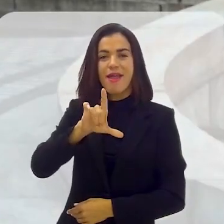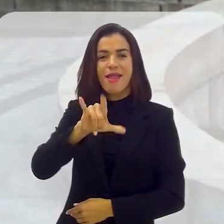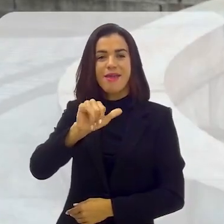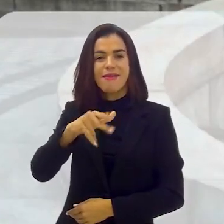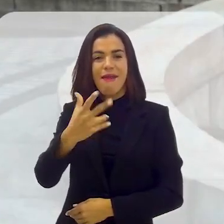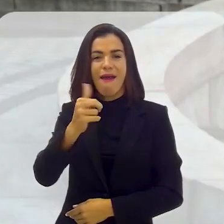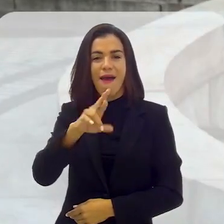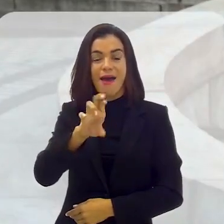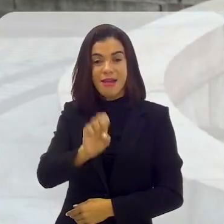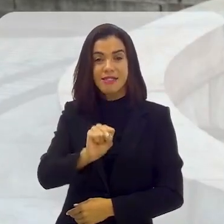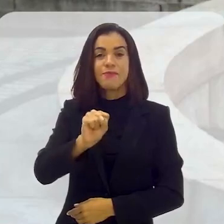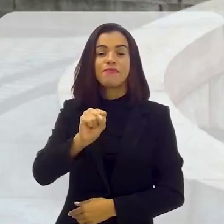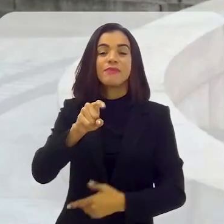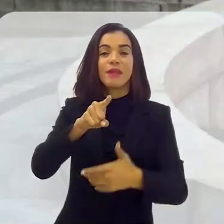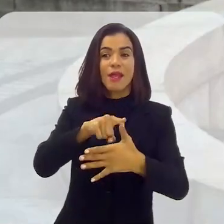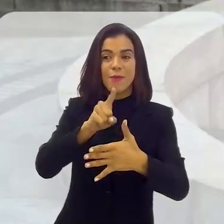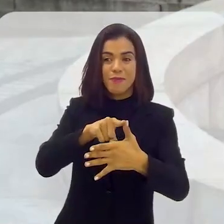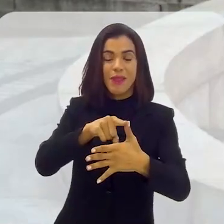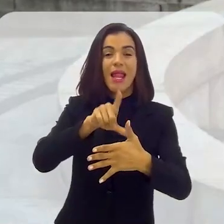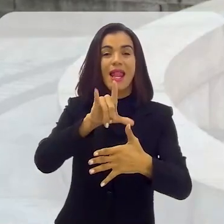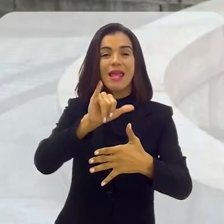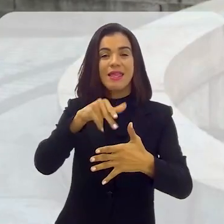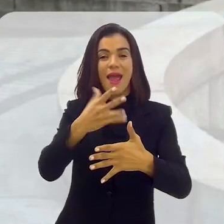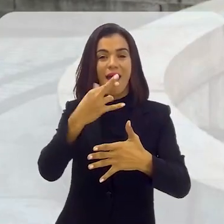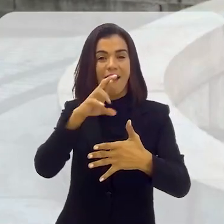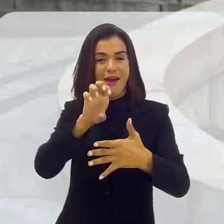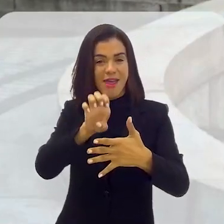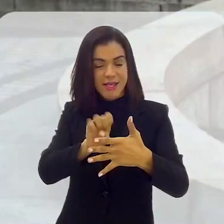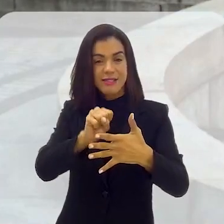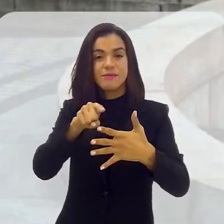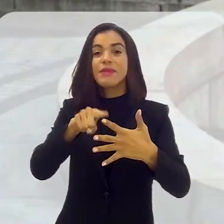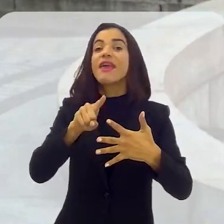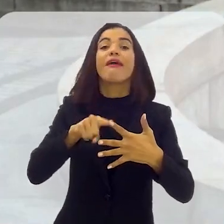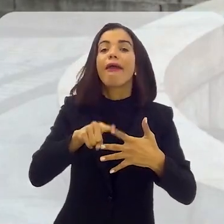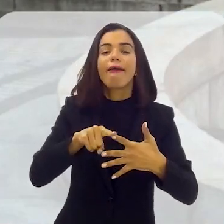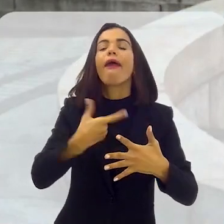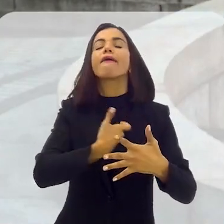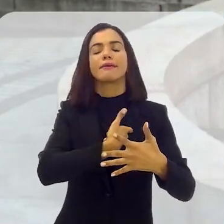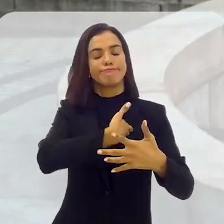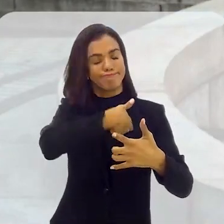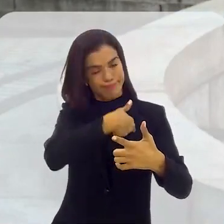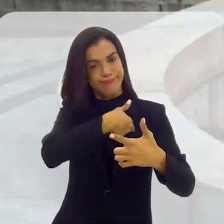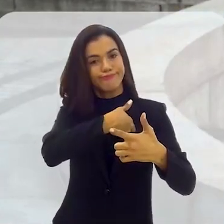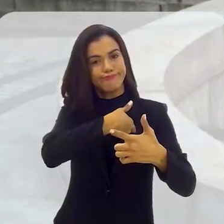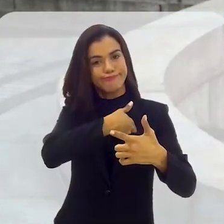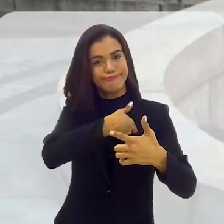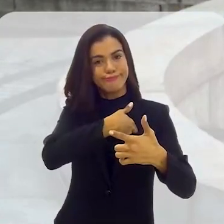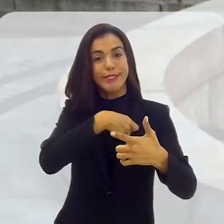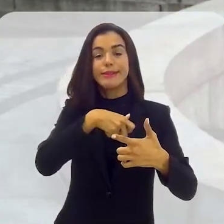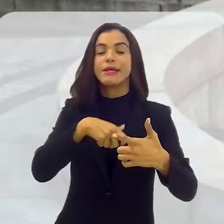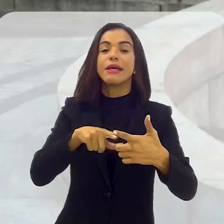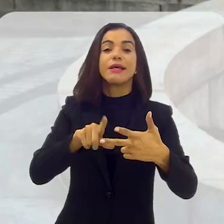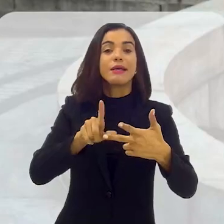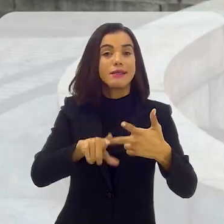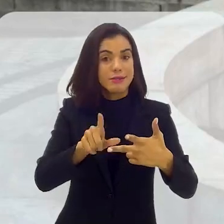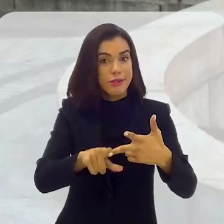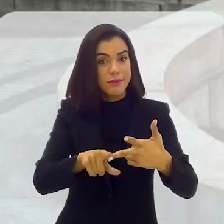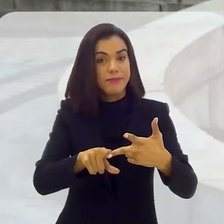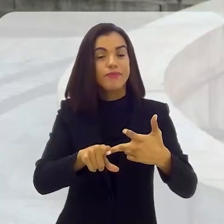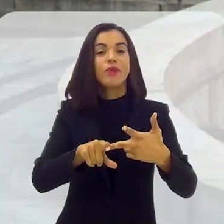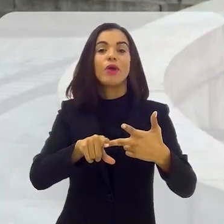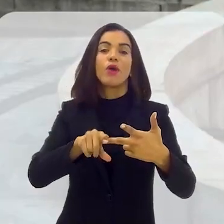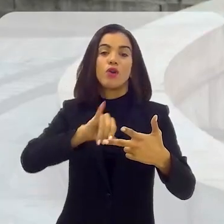1945, o sexto, Eurico Gaspar Dutra, em 1946, o sétimo, Getúlio Vargas, de novo, em 1951,